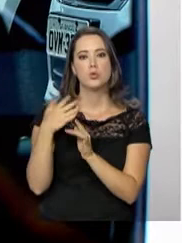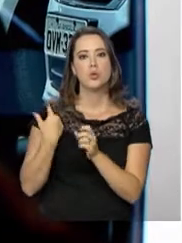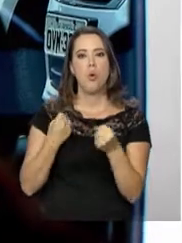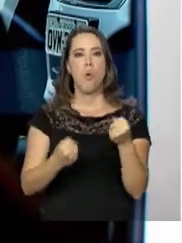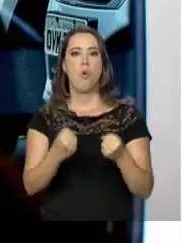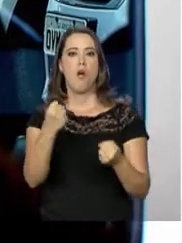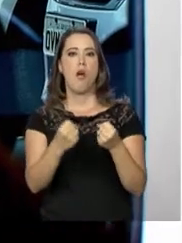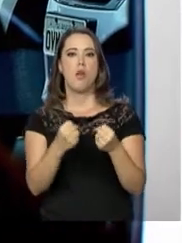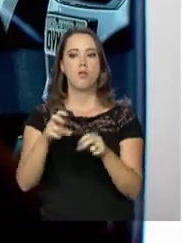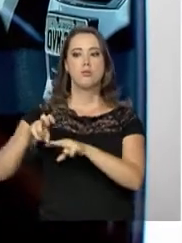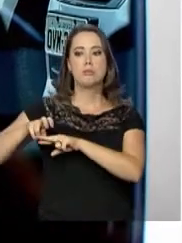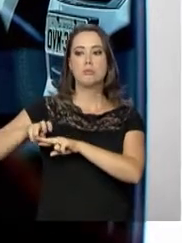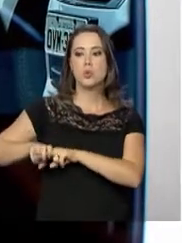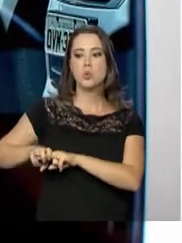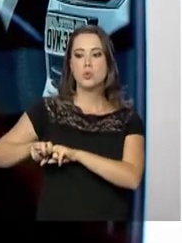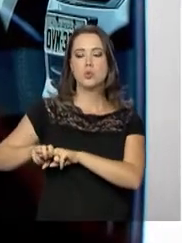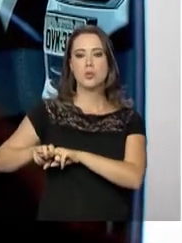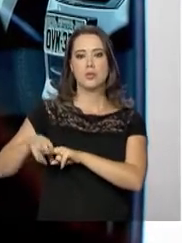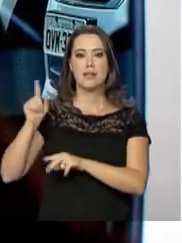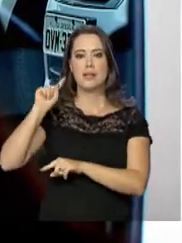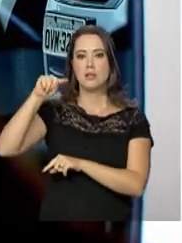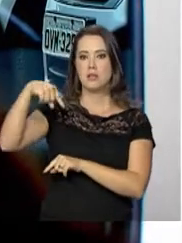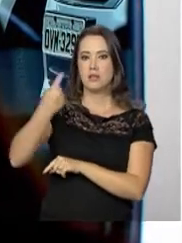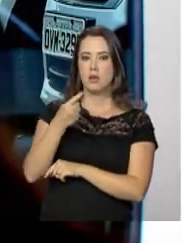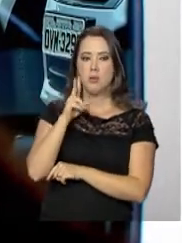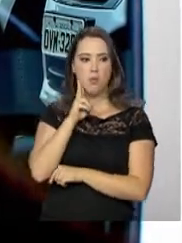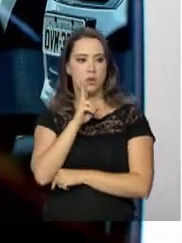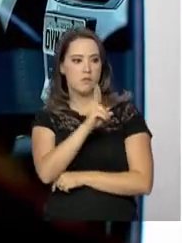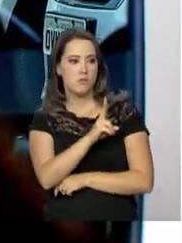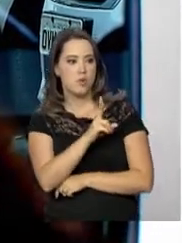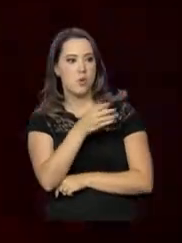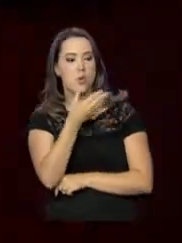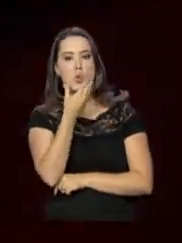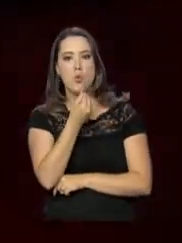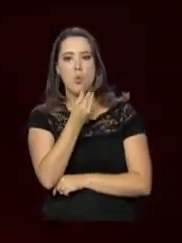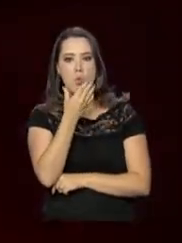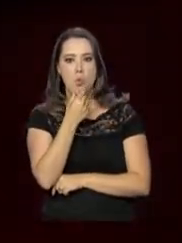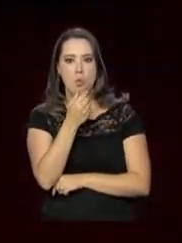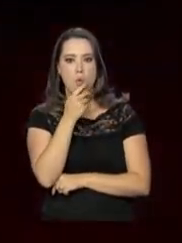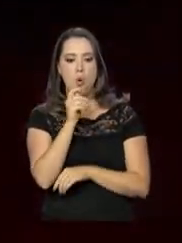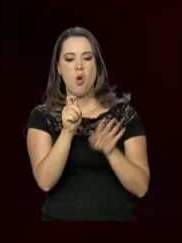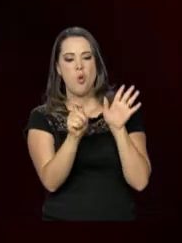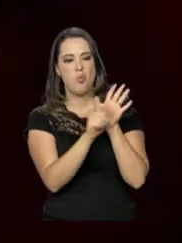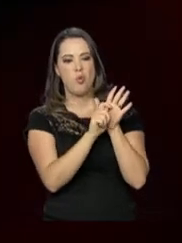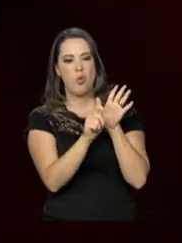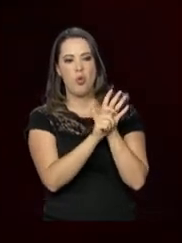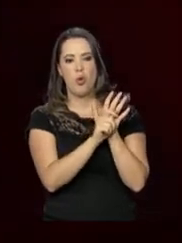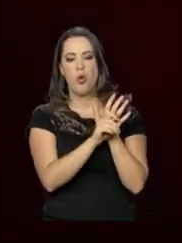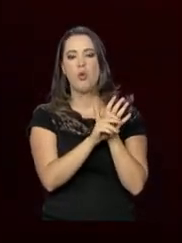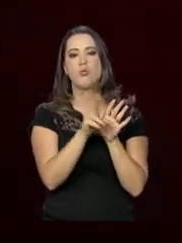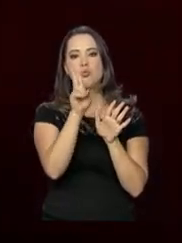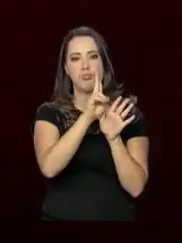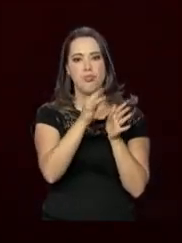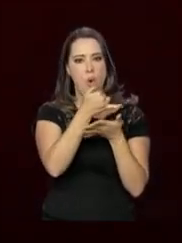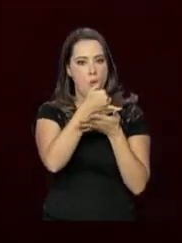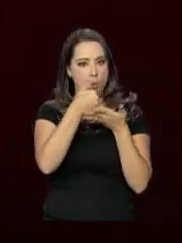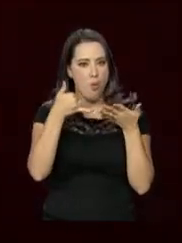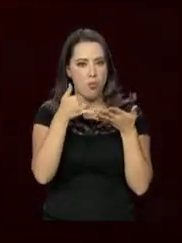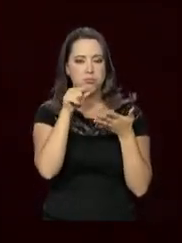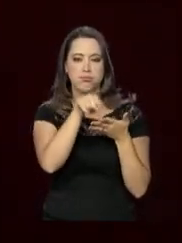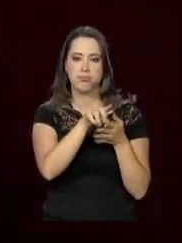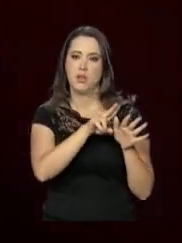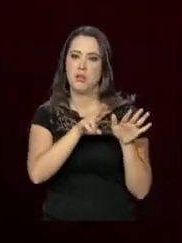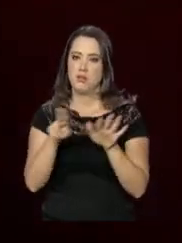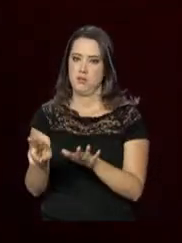de entrar no carro, ela percebeu que o homem estava drogado. O crime ocorreu na semana em que ela completaria 18 anos. Até